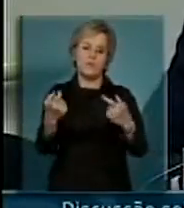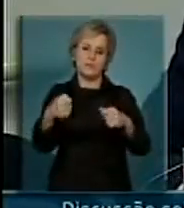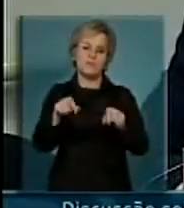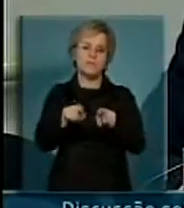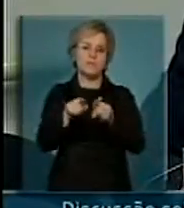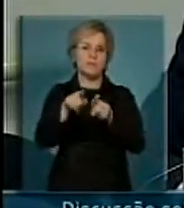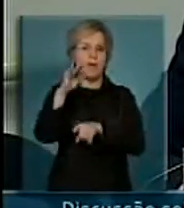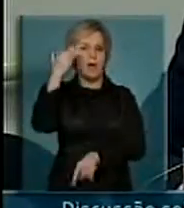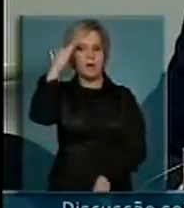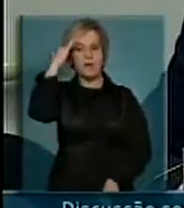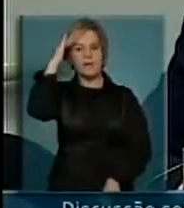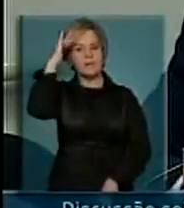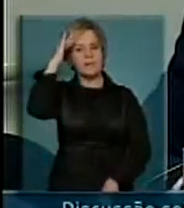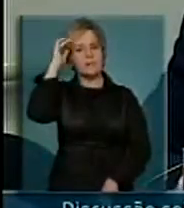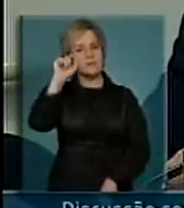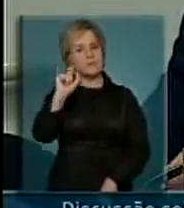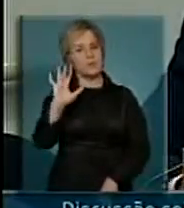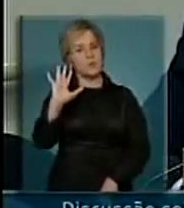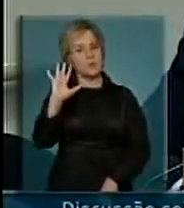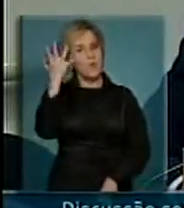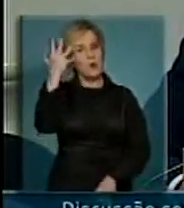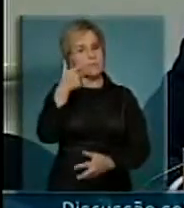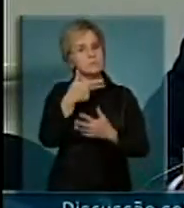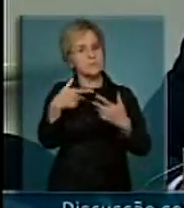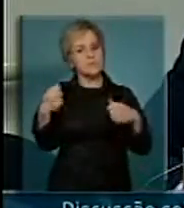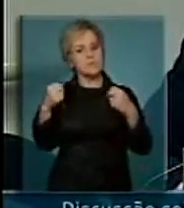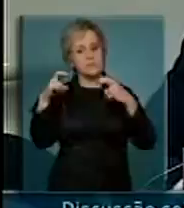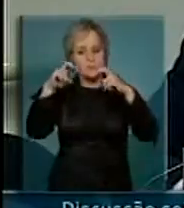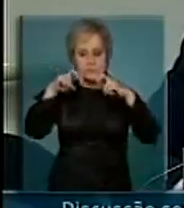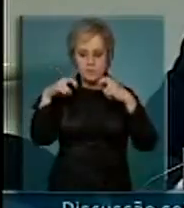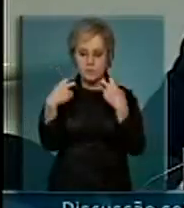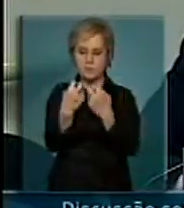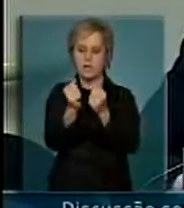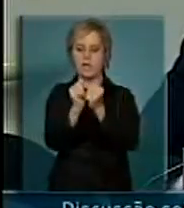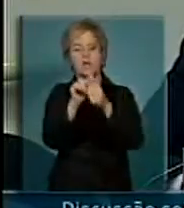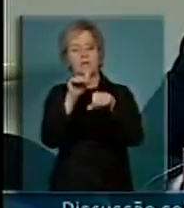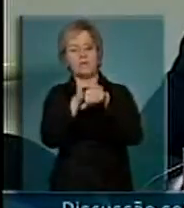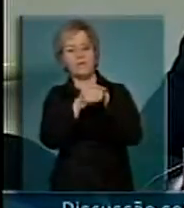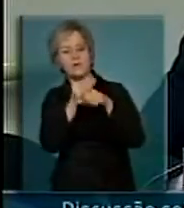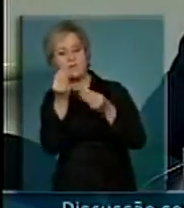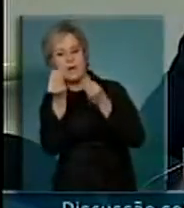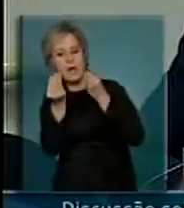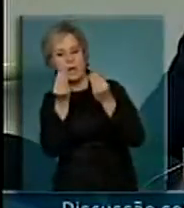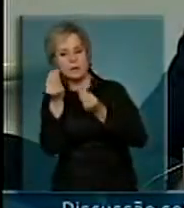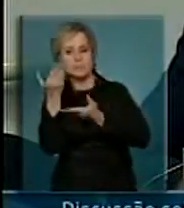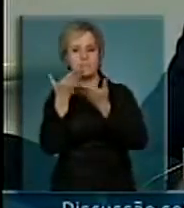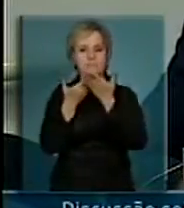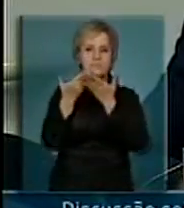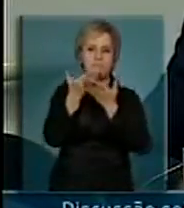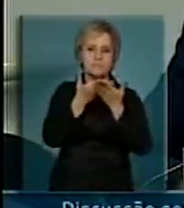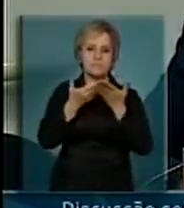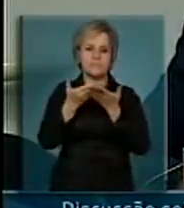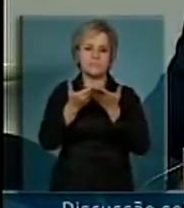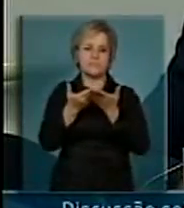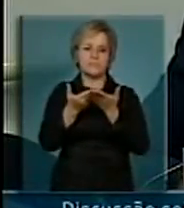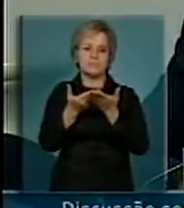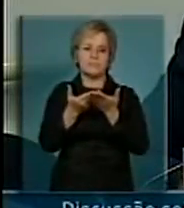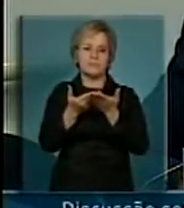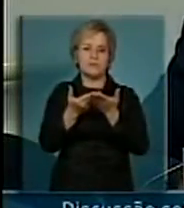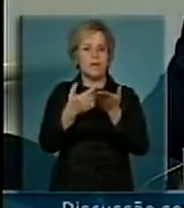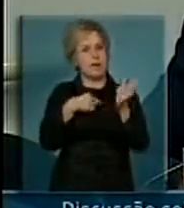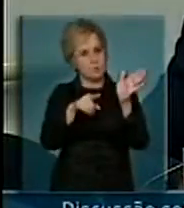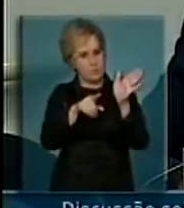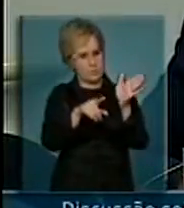também que entender, quando acontece uma coisa dessa, a gente sentar, discutir, e a Exª pergunta, mas tem